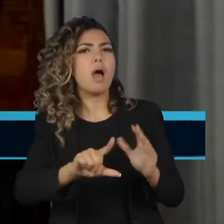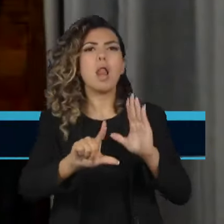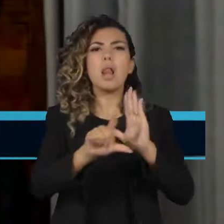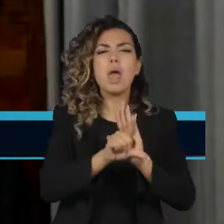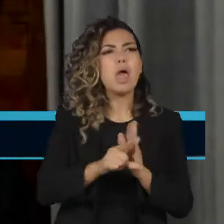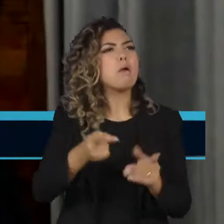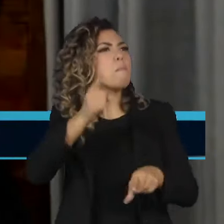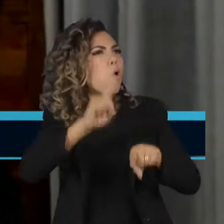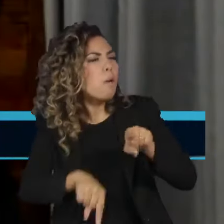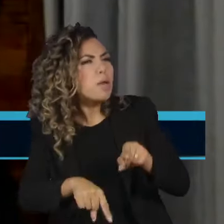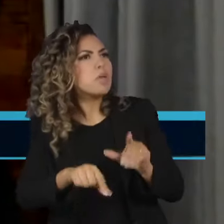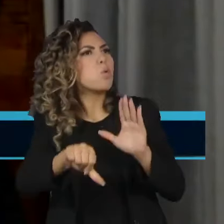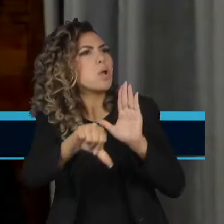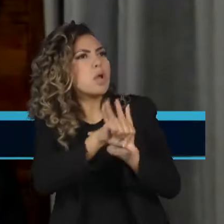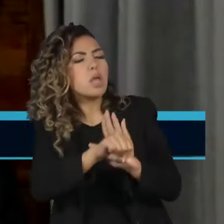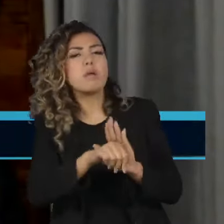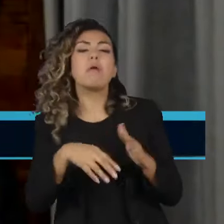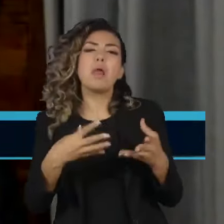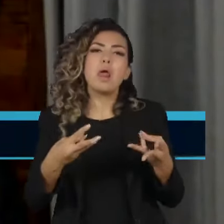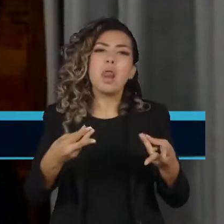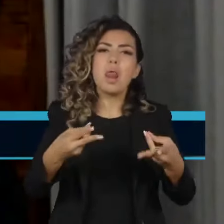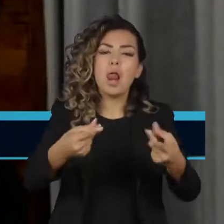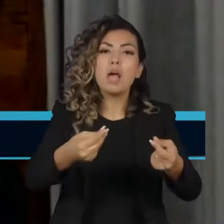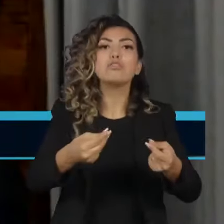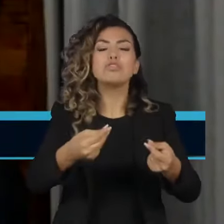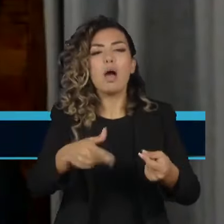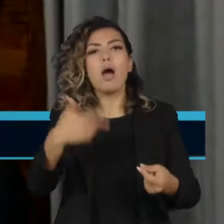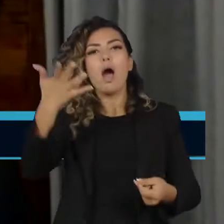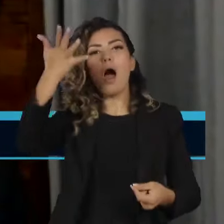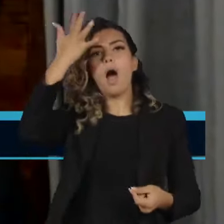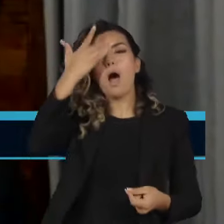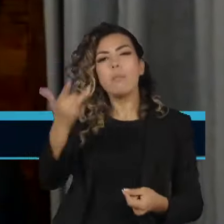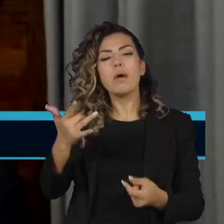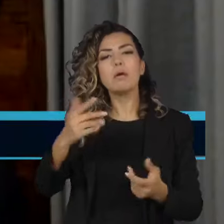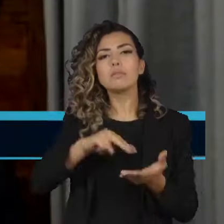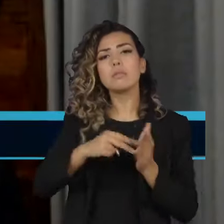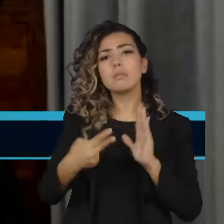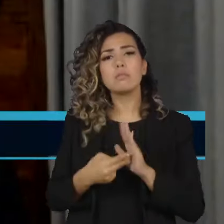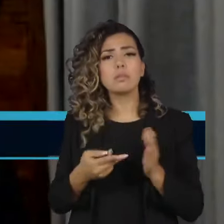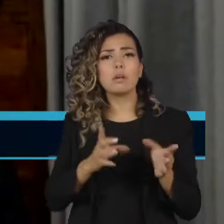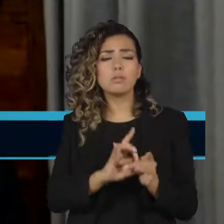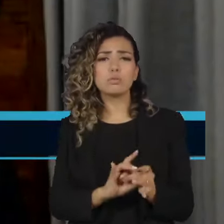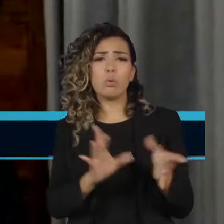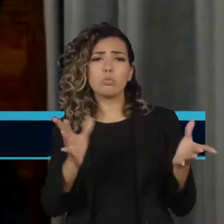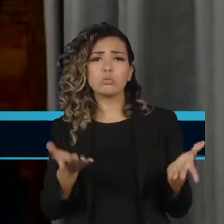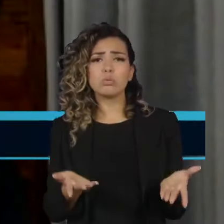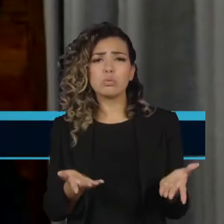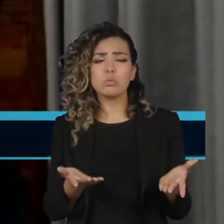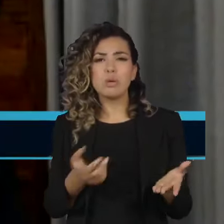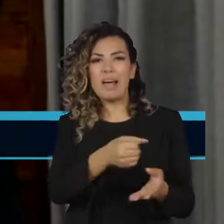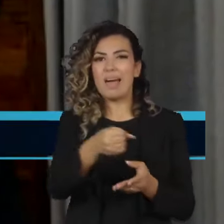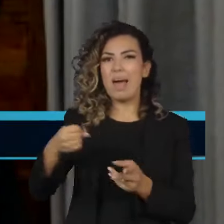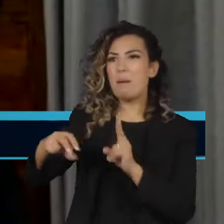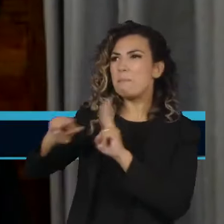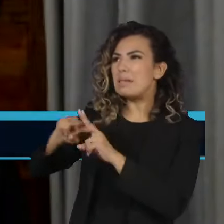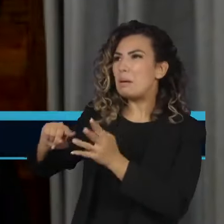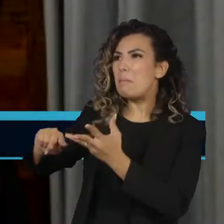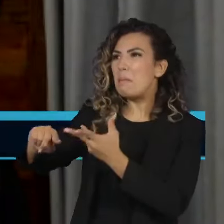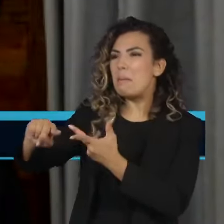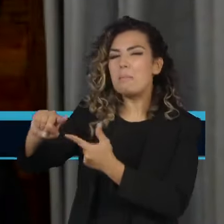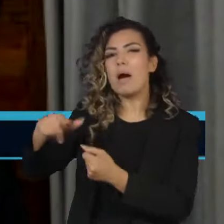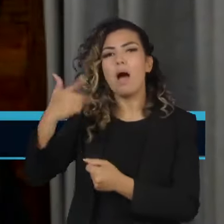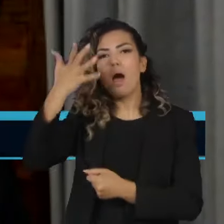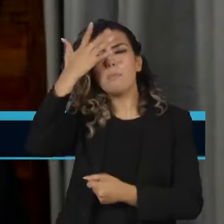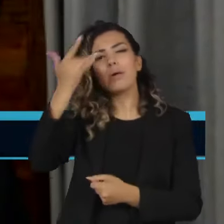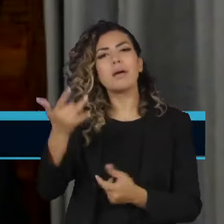coibir o crime e no dia seguinte essas pessoas saírem pela porta da frente da delegacia, deixando ali uma cesta básica